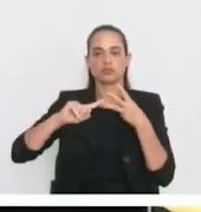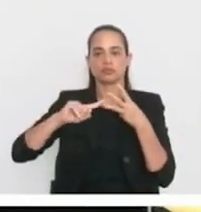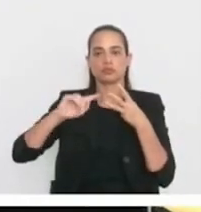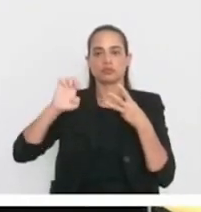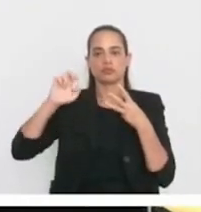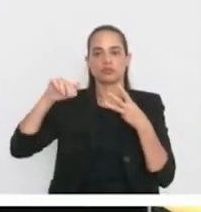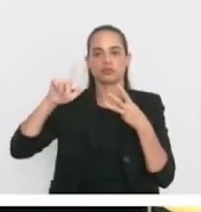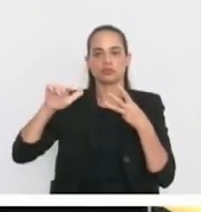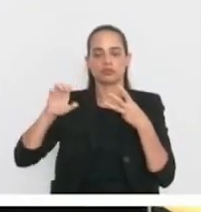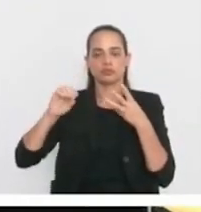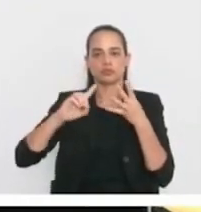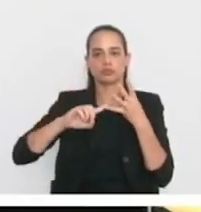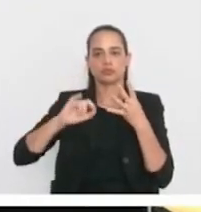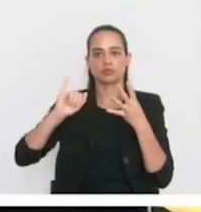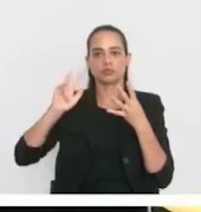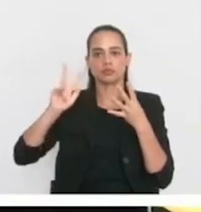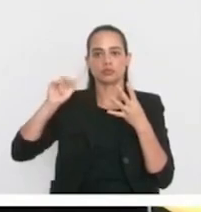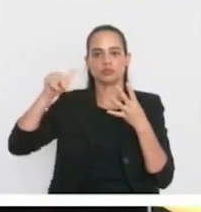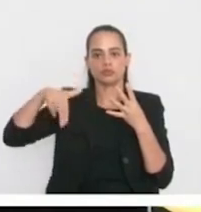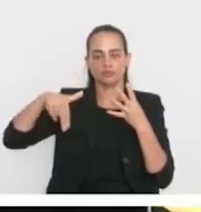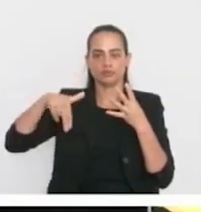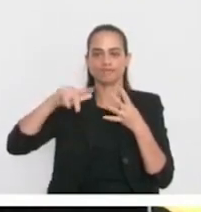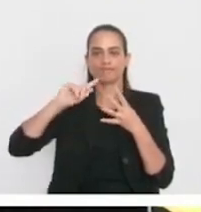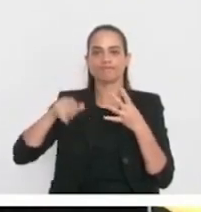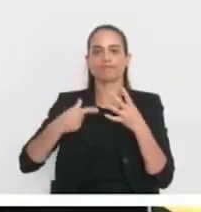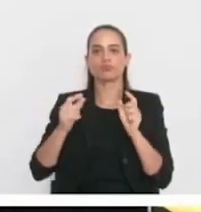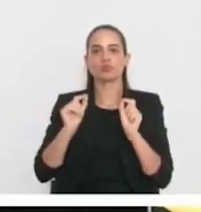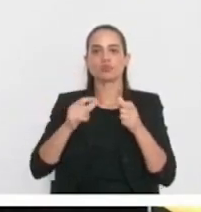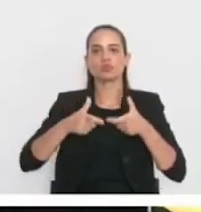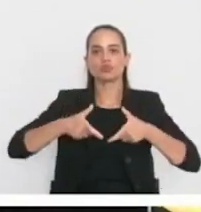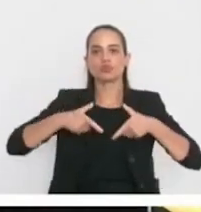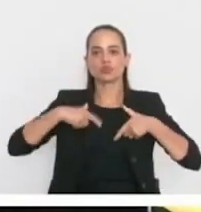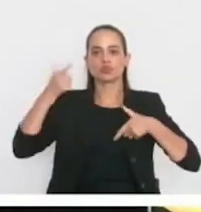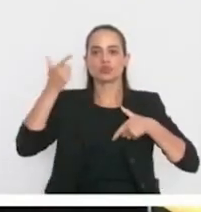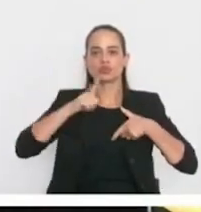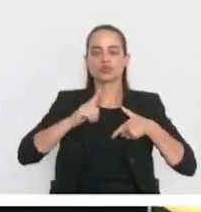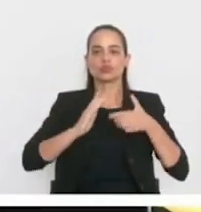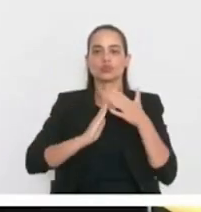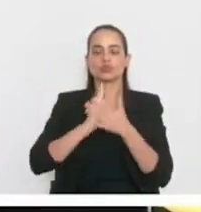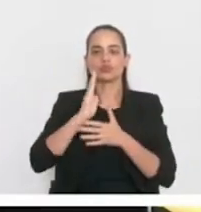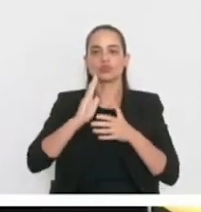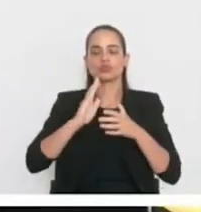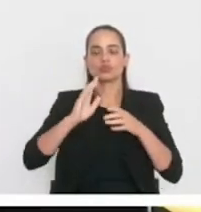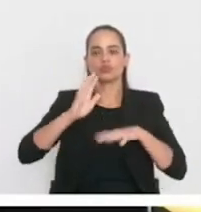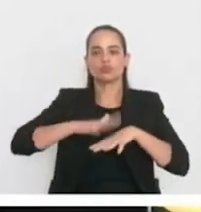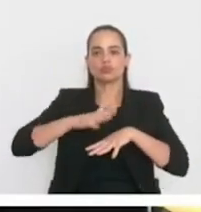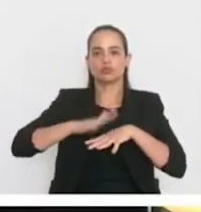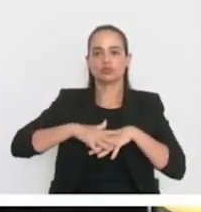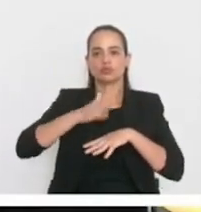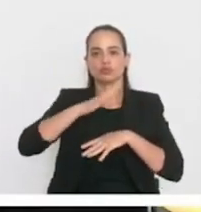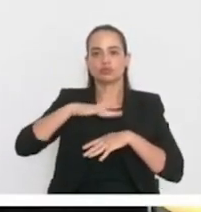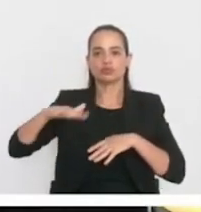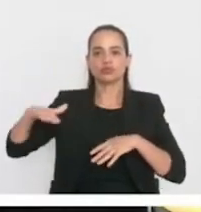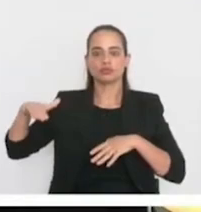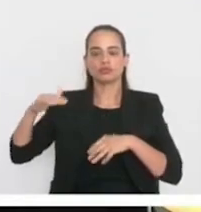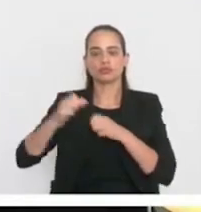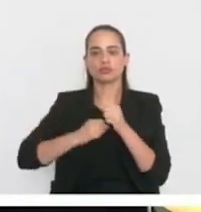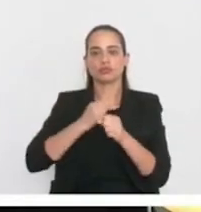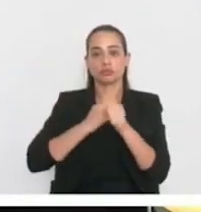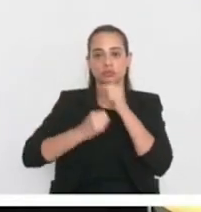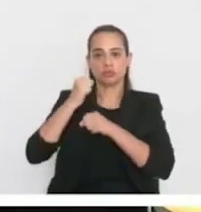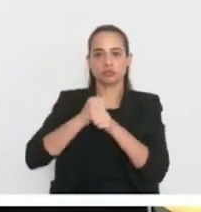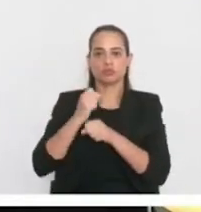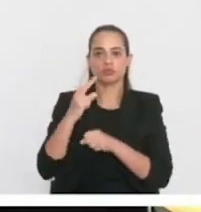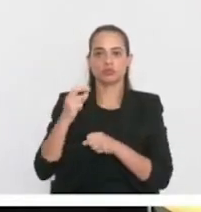Enzo Lacerda Melo e Ivan Silva de Oliveira Jr. pelas medalhas conquistadas na Olimpíada Mirim de Matemática no ano de 2023.